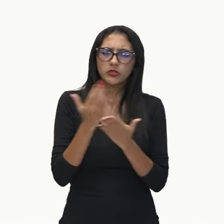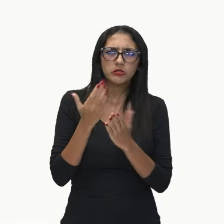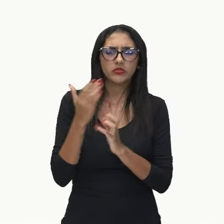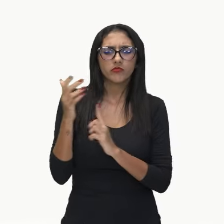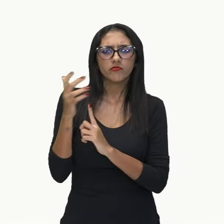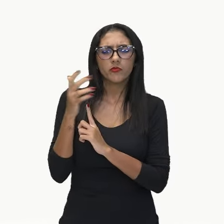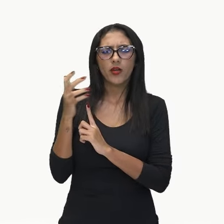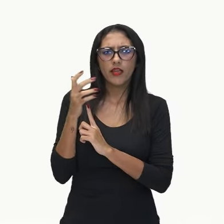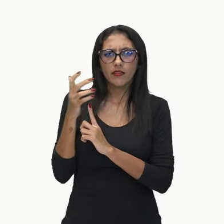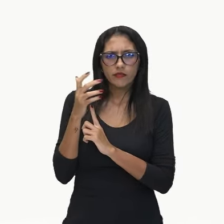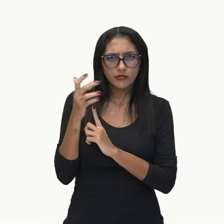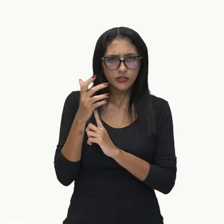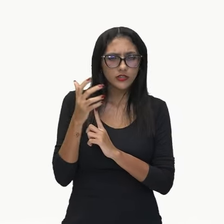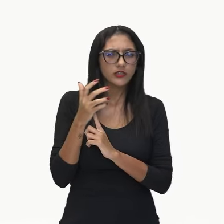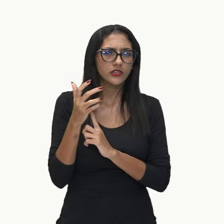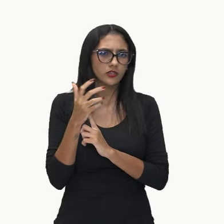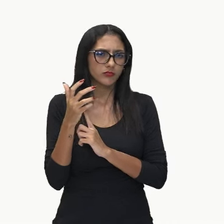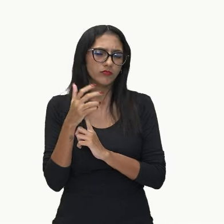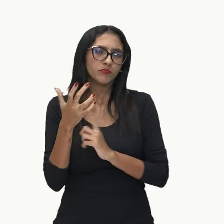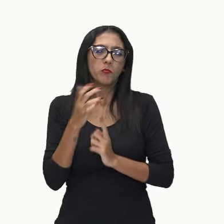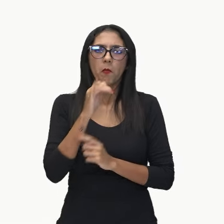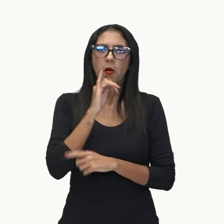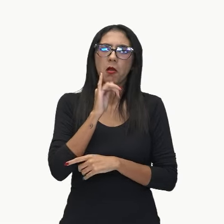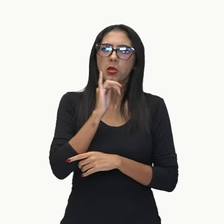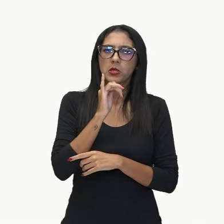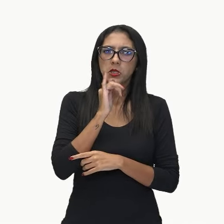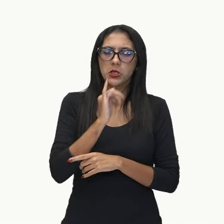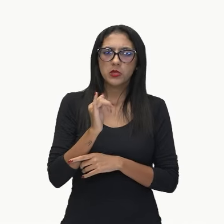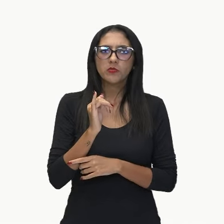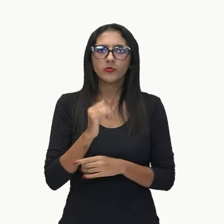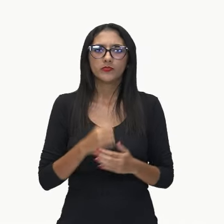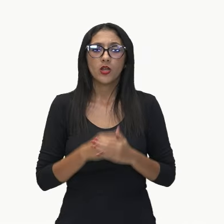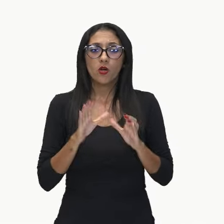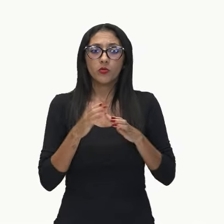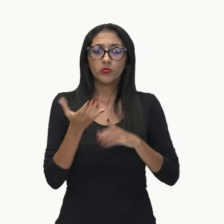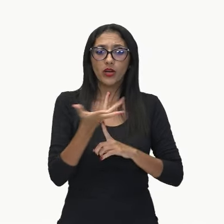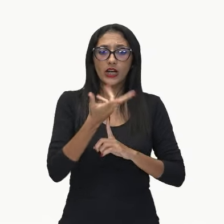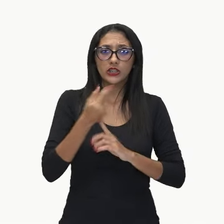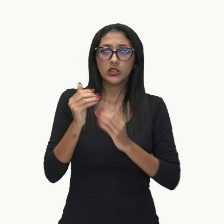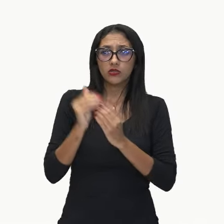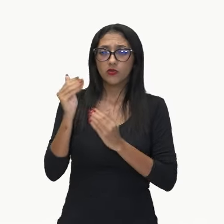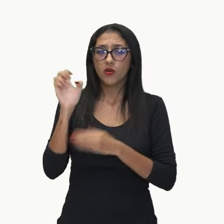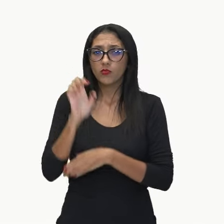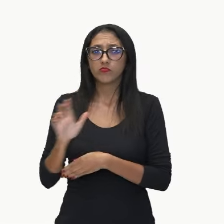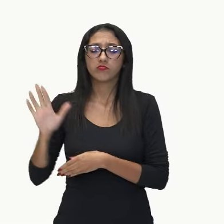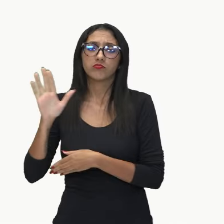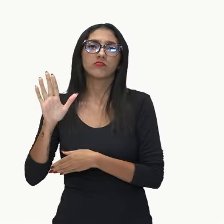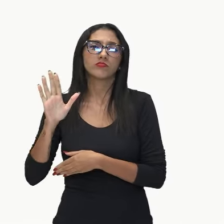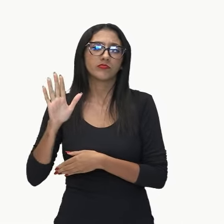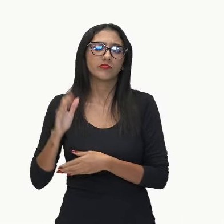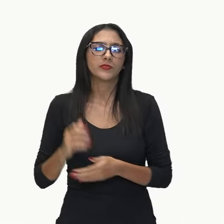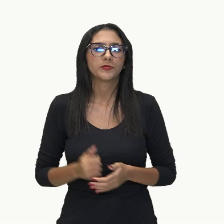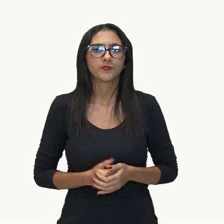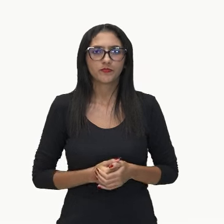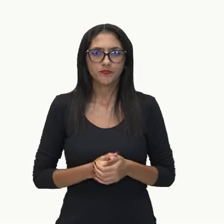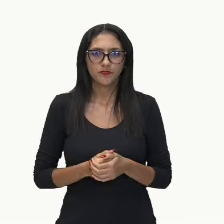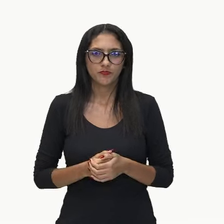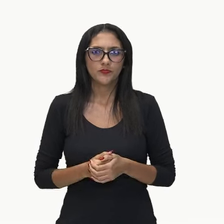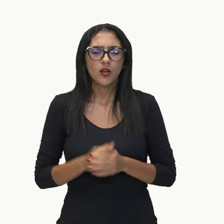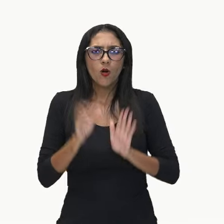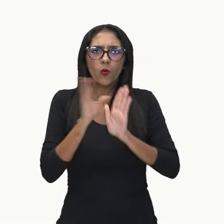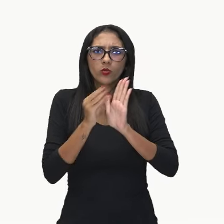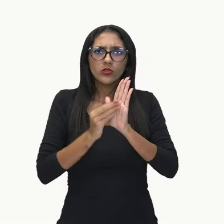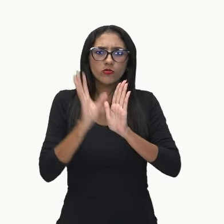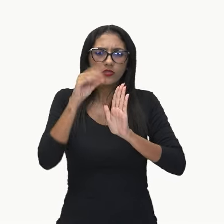aí da nossa vanguarda europeia, conhecida como futurismo. Não exatamente no conteúdo,